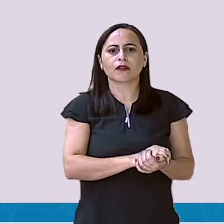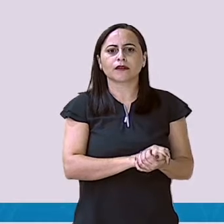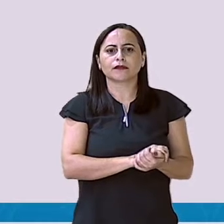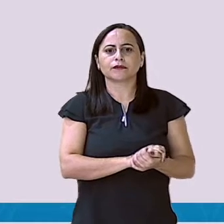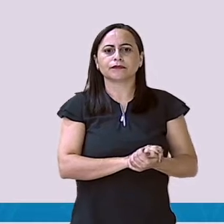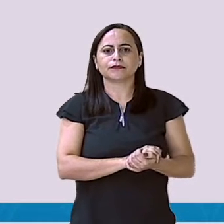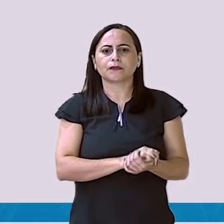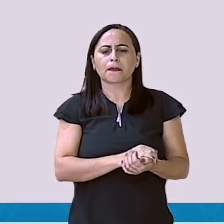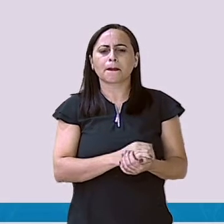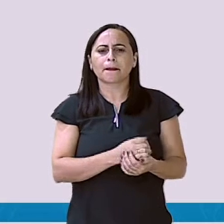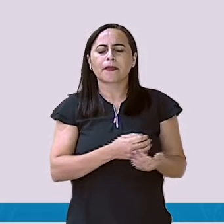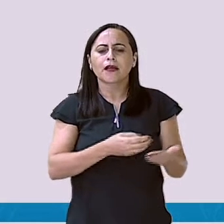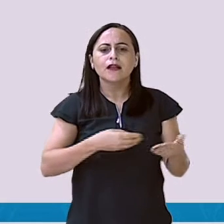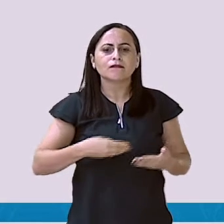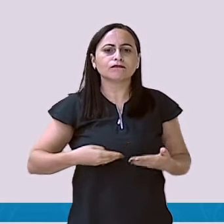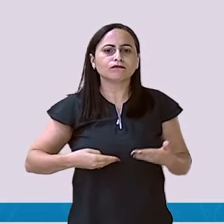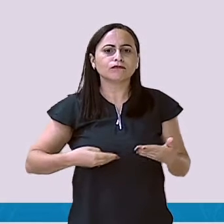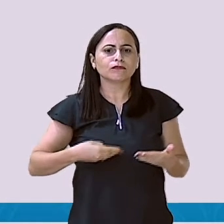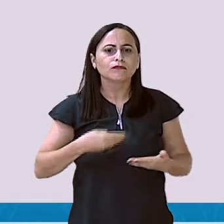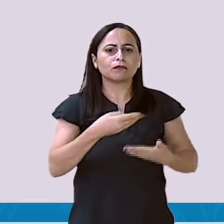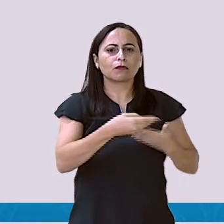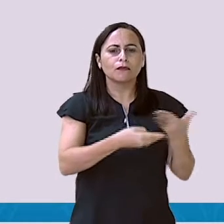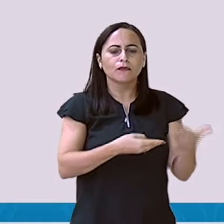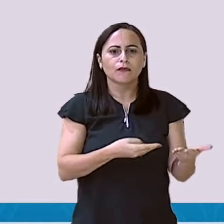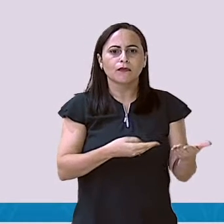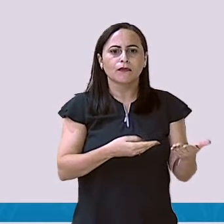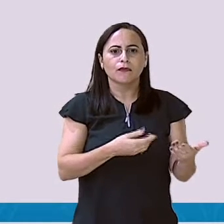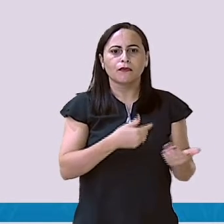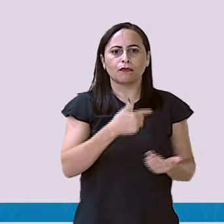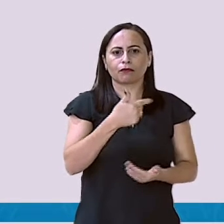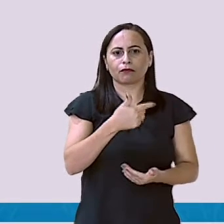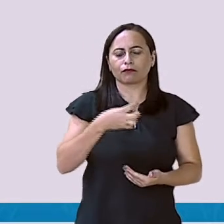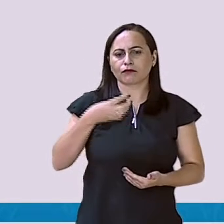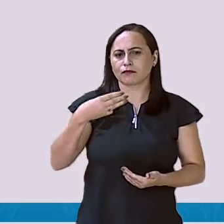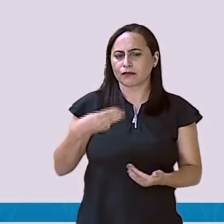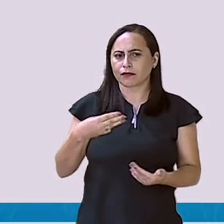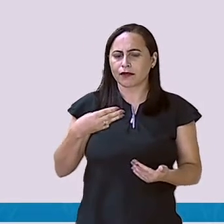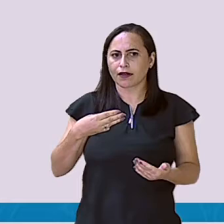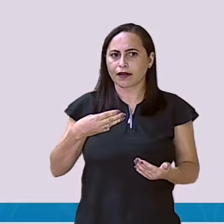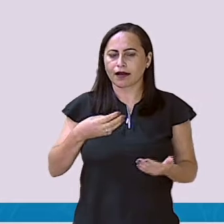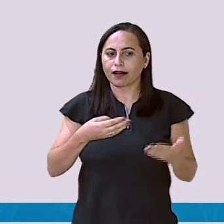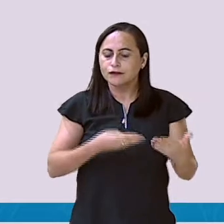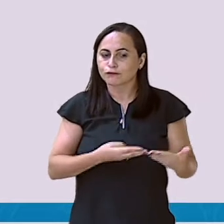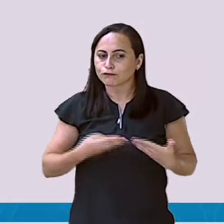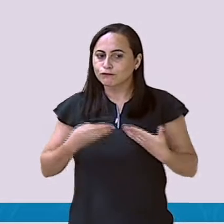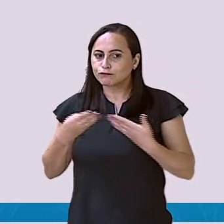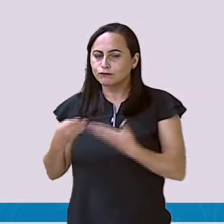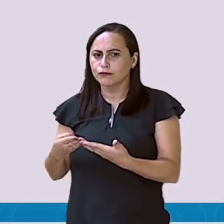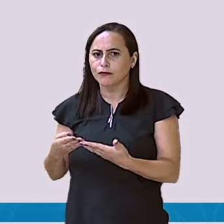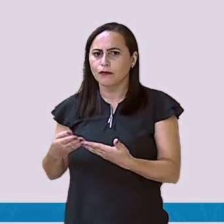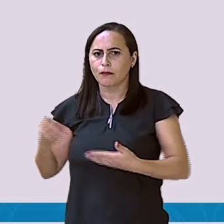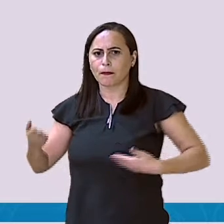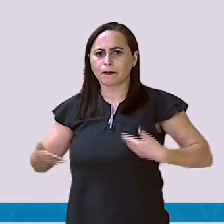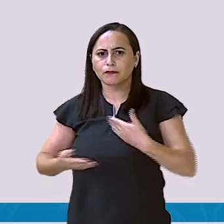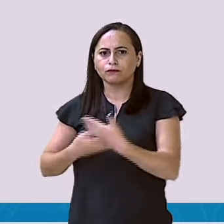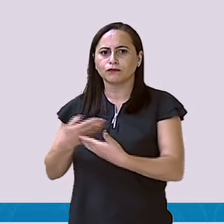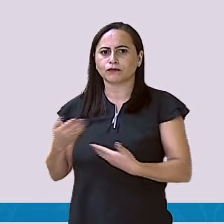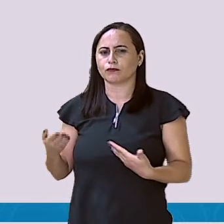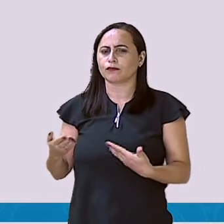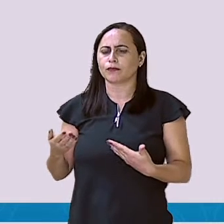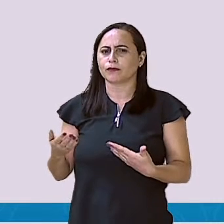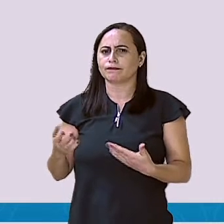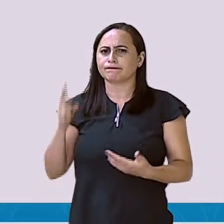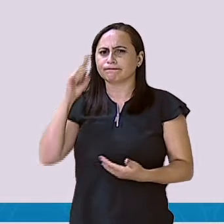Ele devolveu R$ 23 de troco ao cliente. Será que este